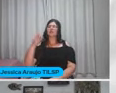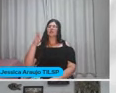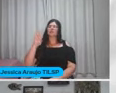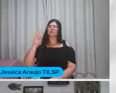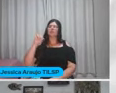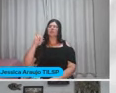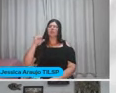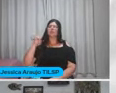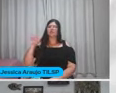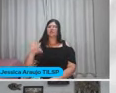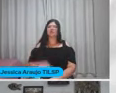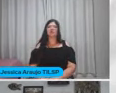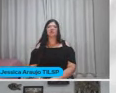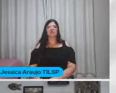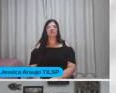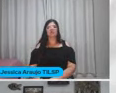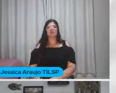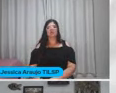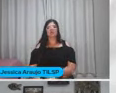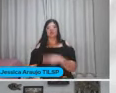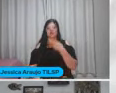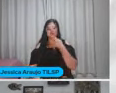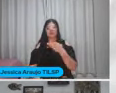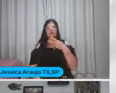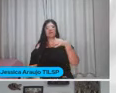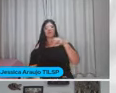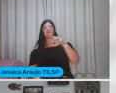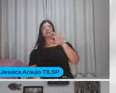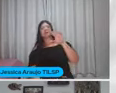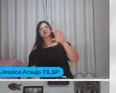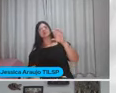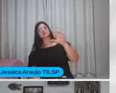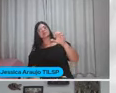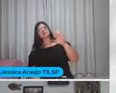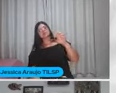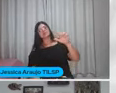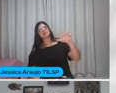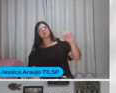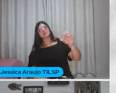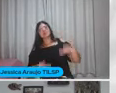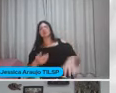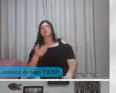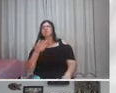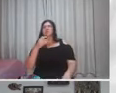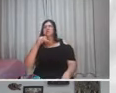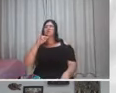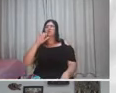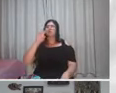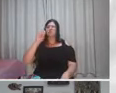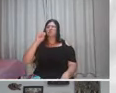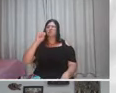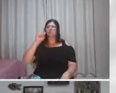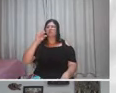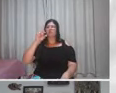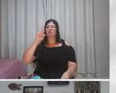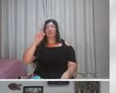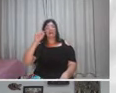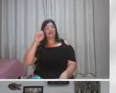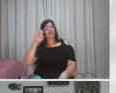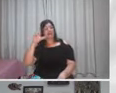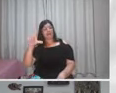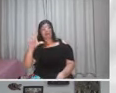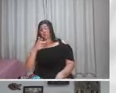pensar mais Quem tá lá Que eu posso falar pra vocês Marcelo Serralva Israel Boniek Inúmeros outros